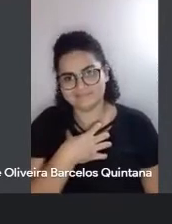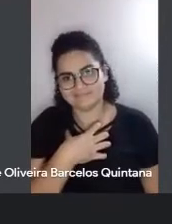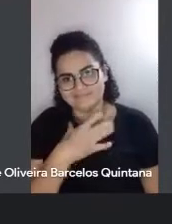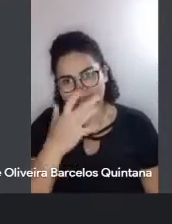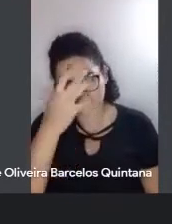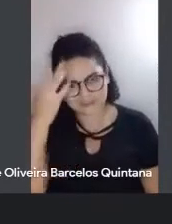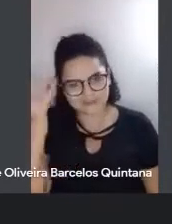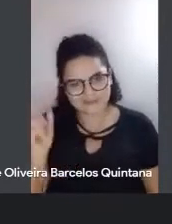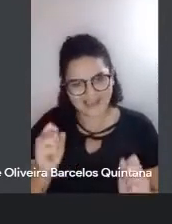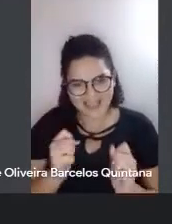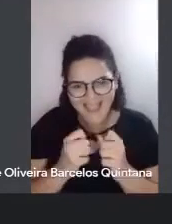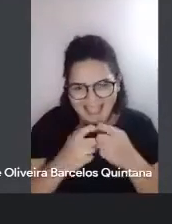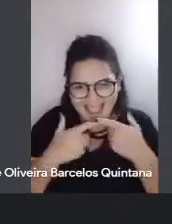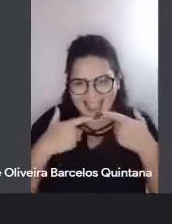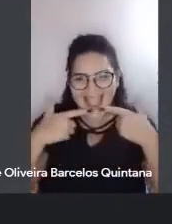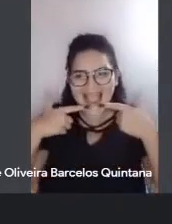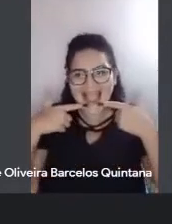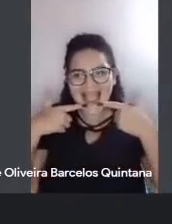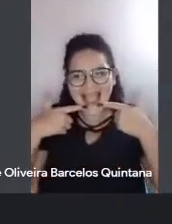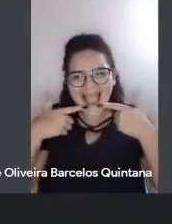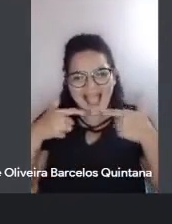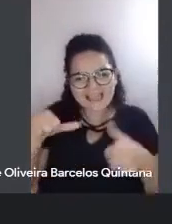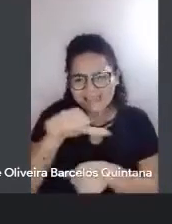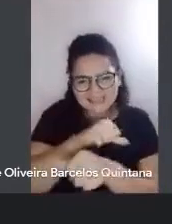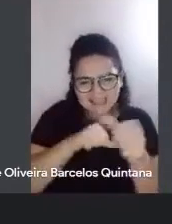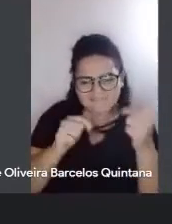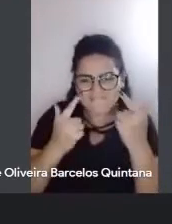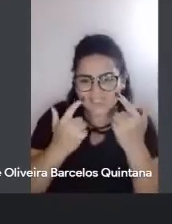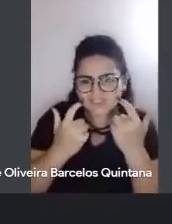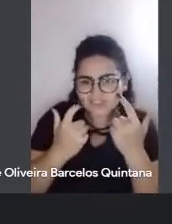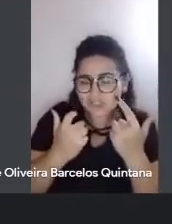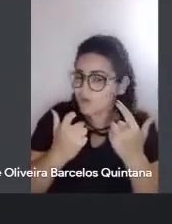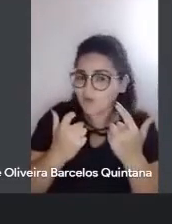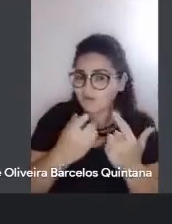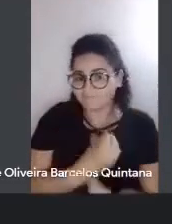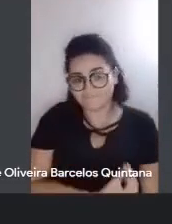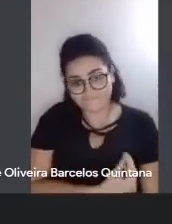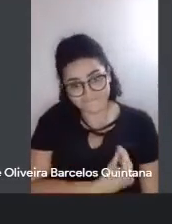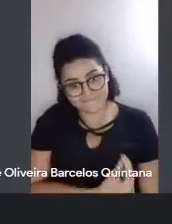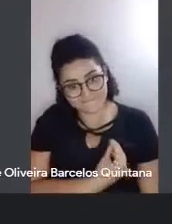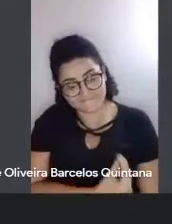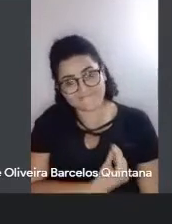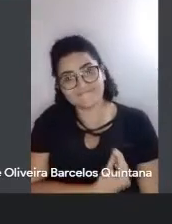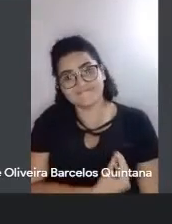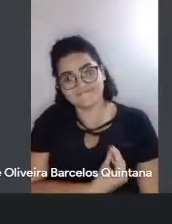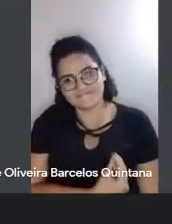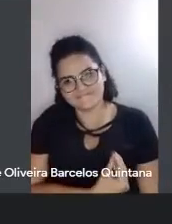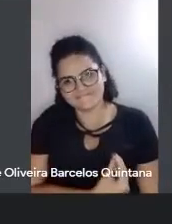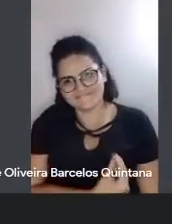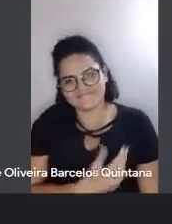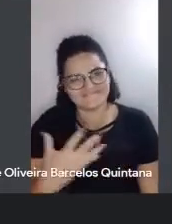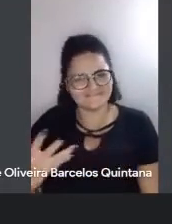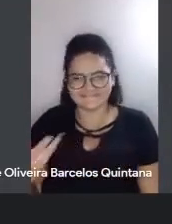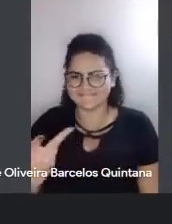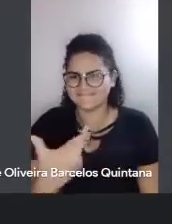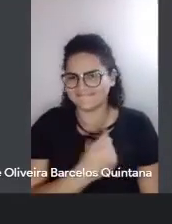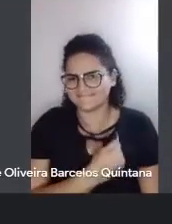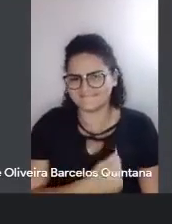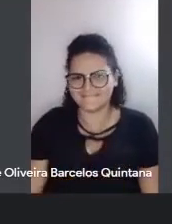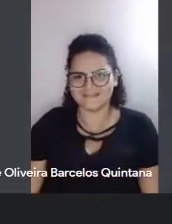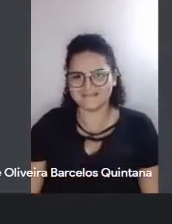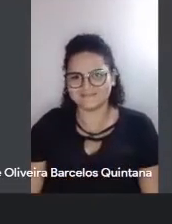quando deve chorar e não vive, apenas aguenta, Maria Maria, gente, que bacana, barato, barato demais,